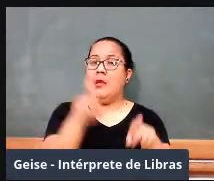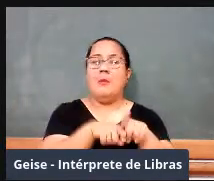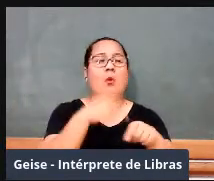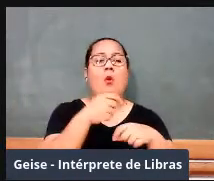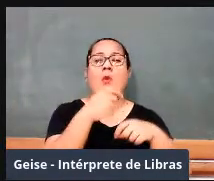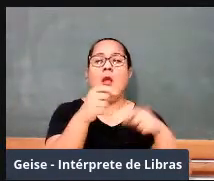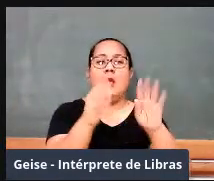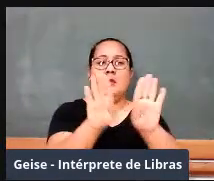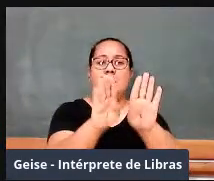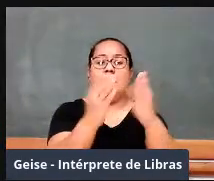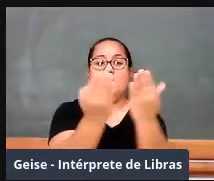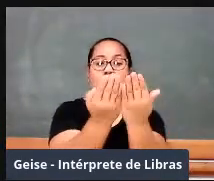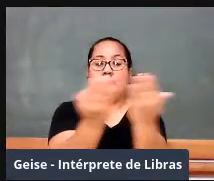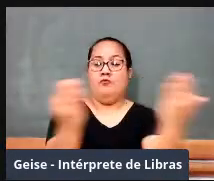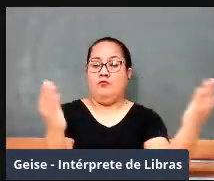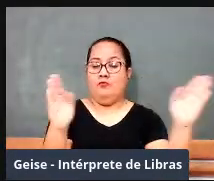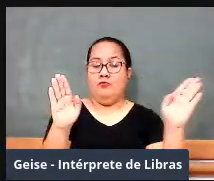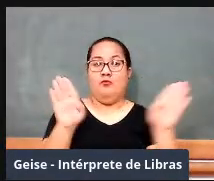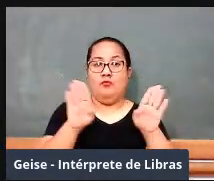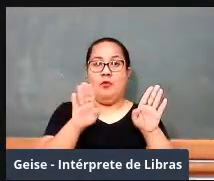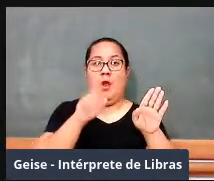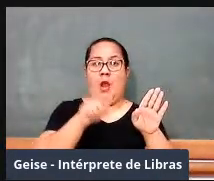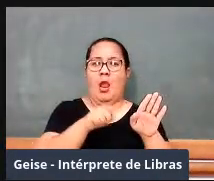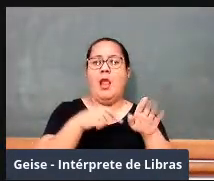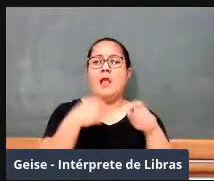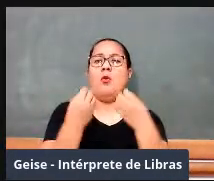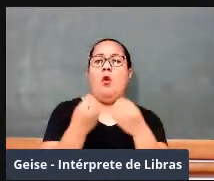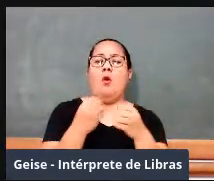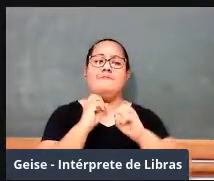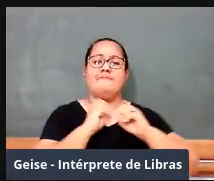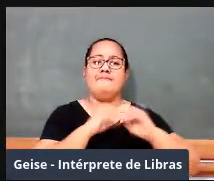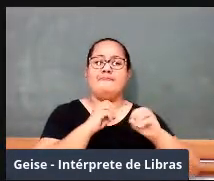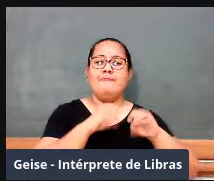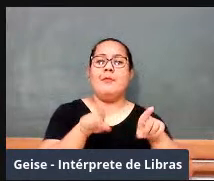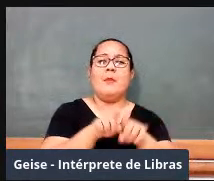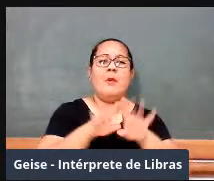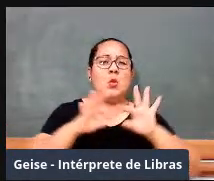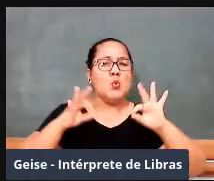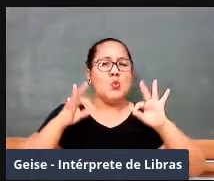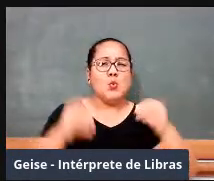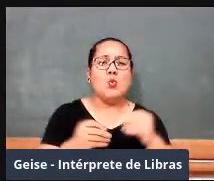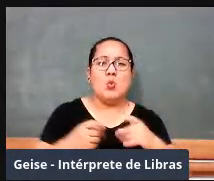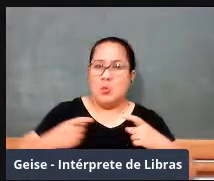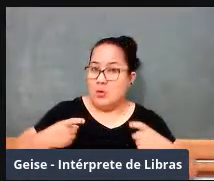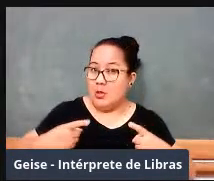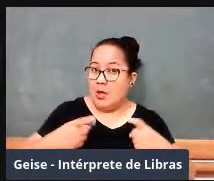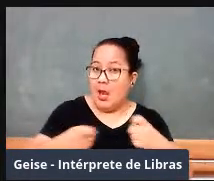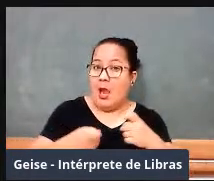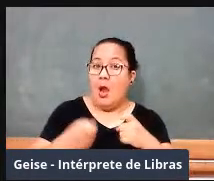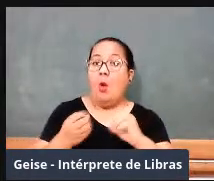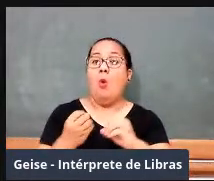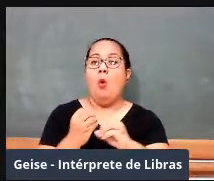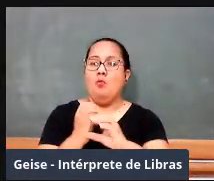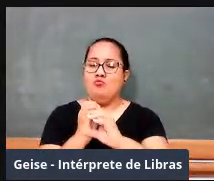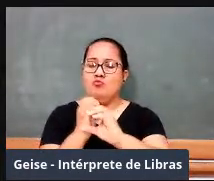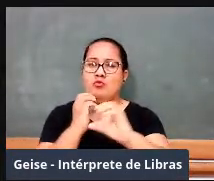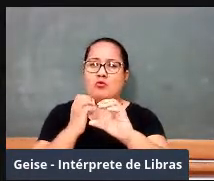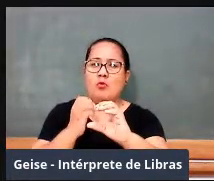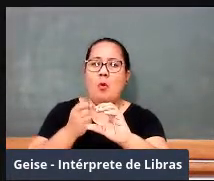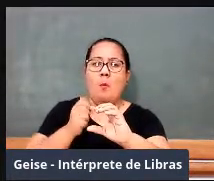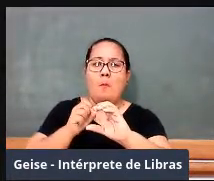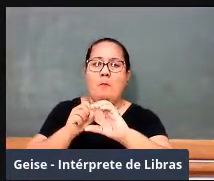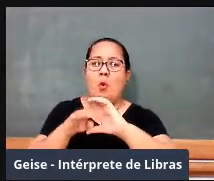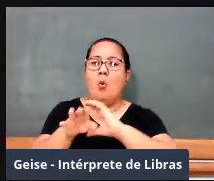fortes e para o manejo do aparelhamento de guerra, não é? Ampliando aqui, olha,